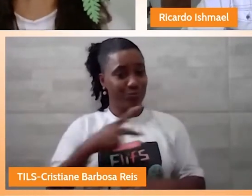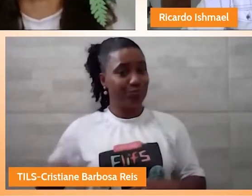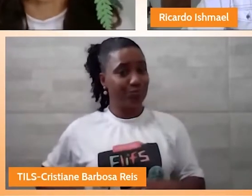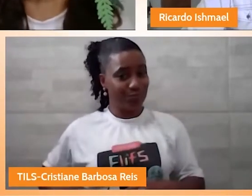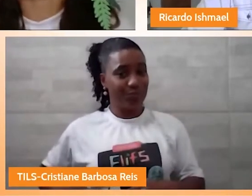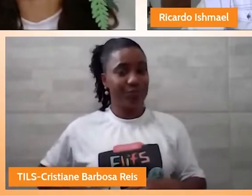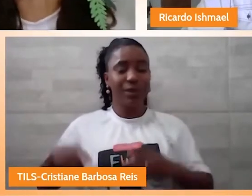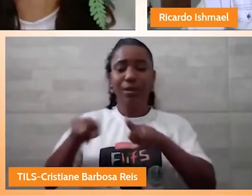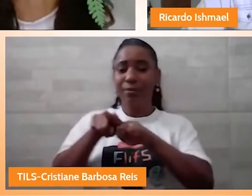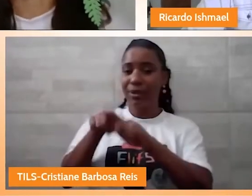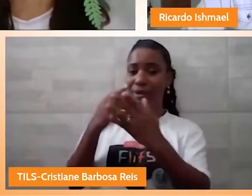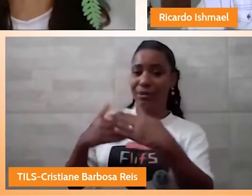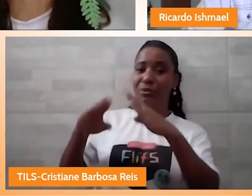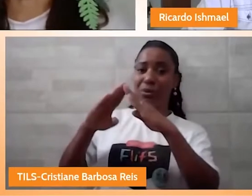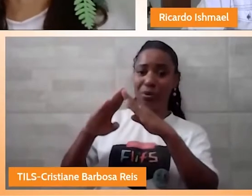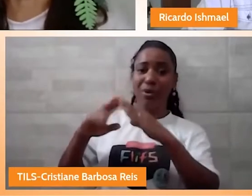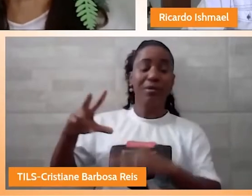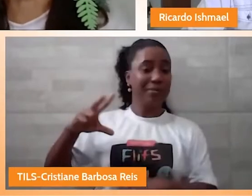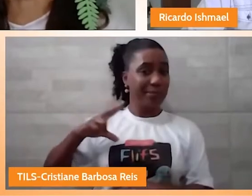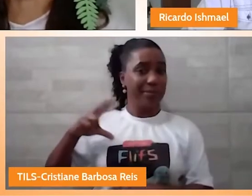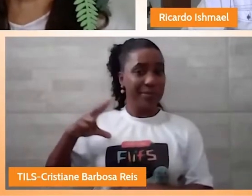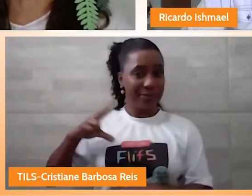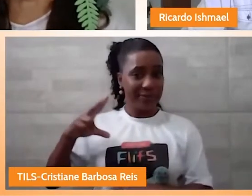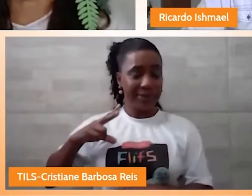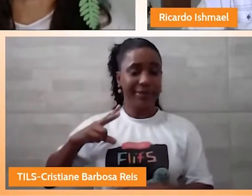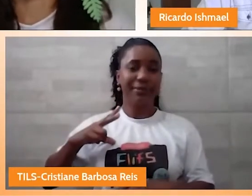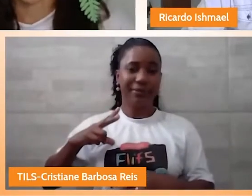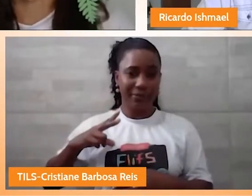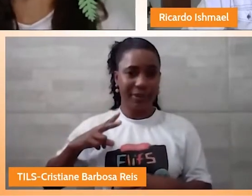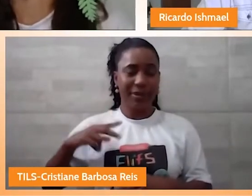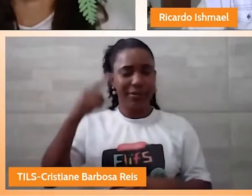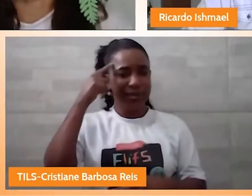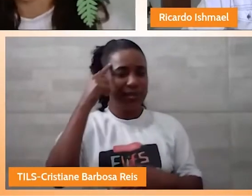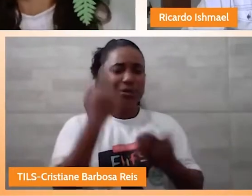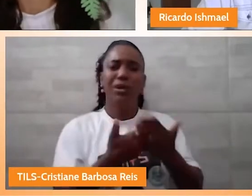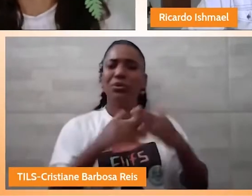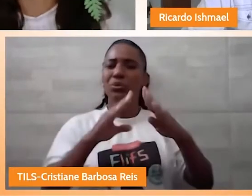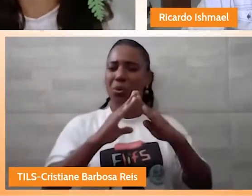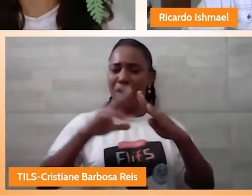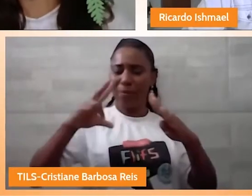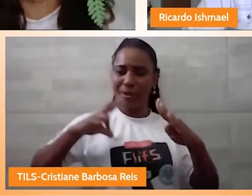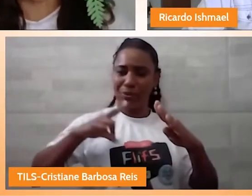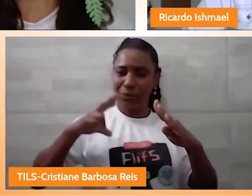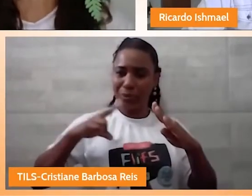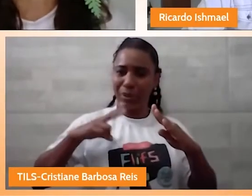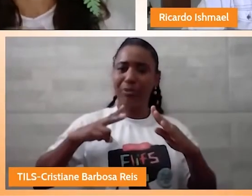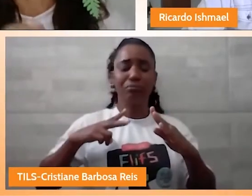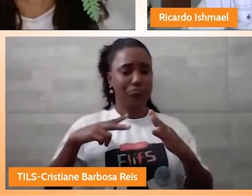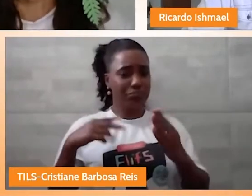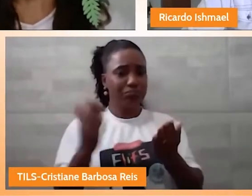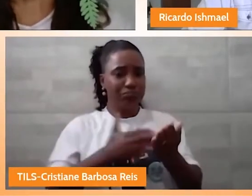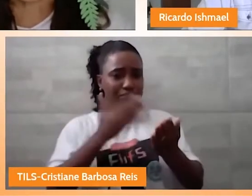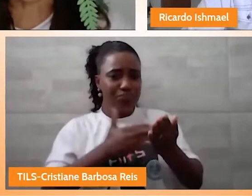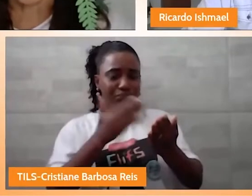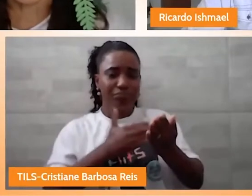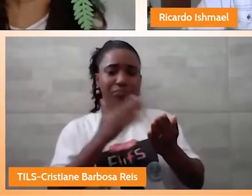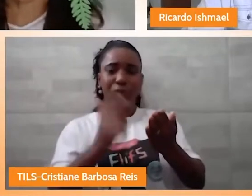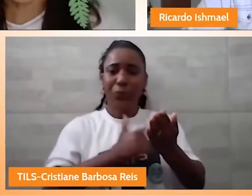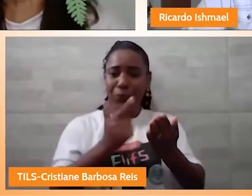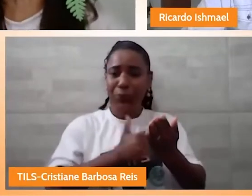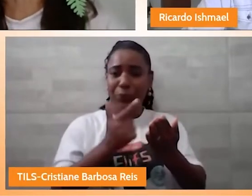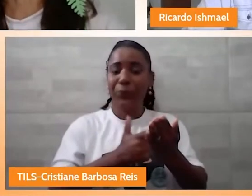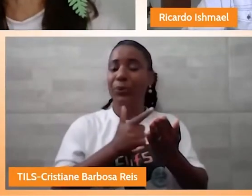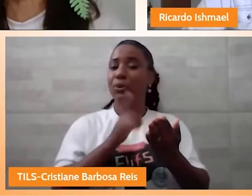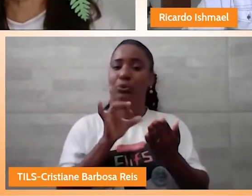aconteça só nessa rede privada, nas escolas particulares. Mas que eles estejam nas escolas